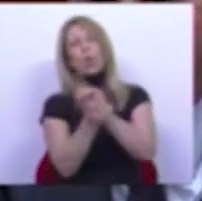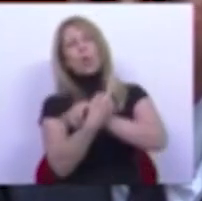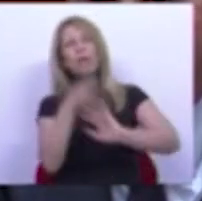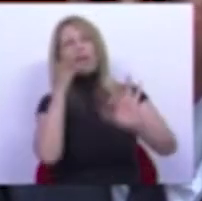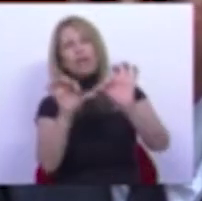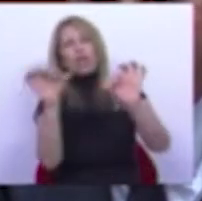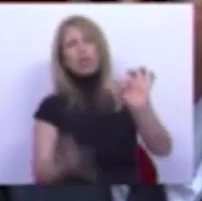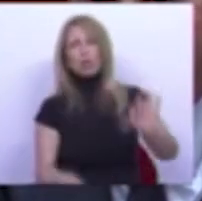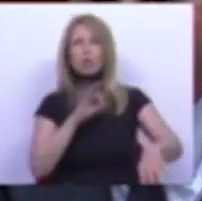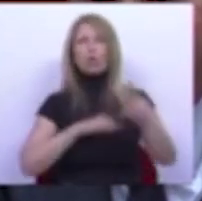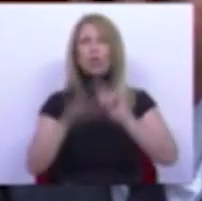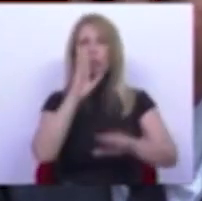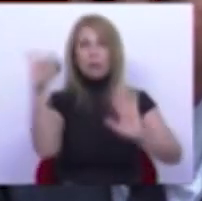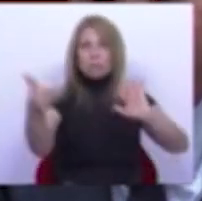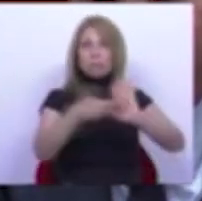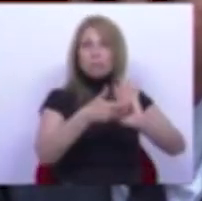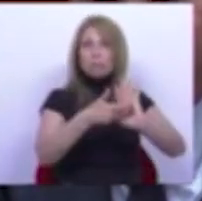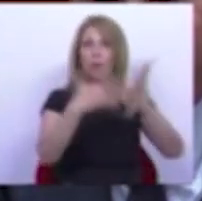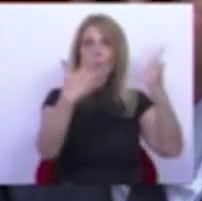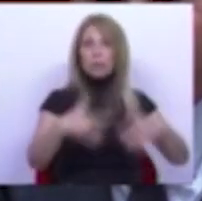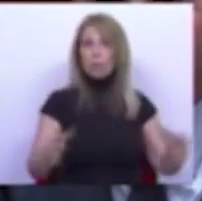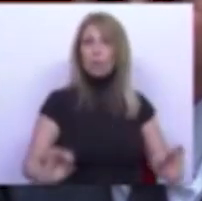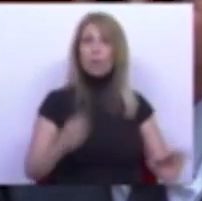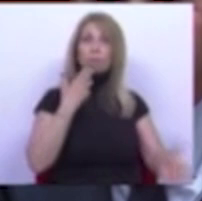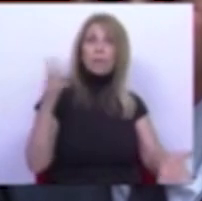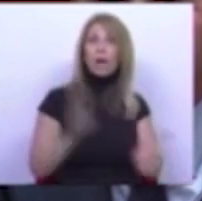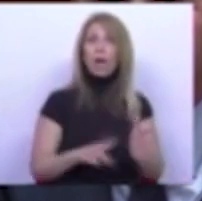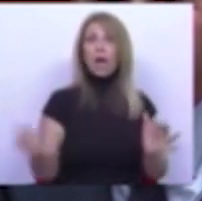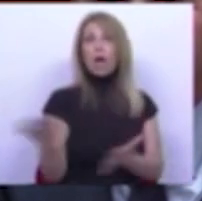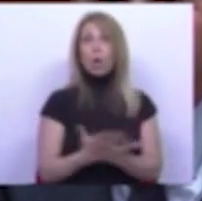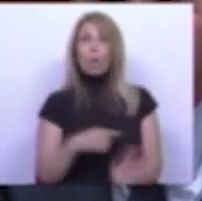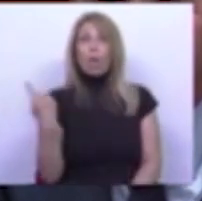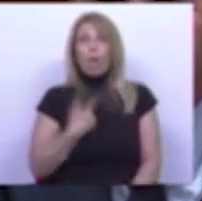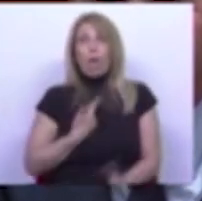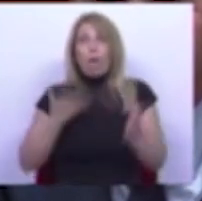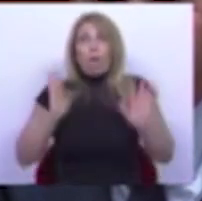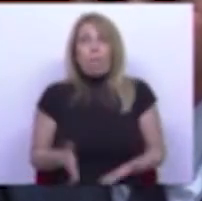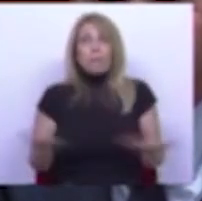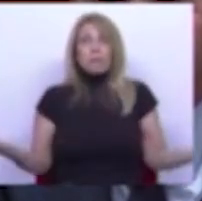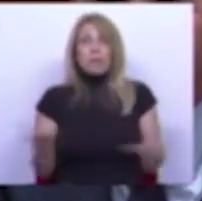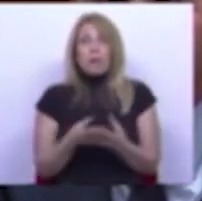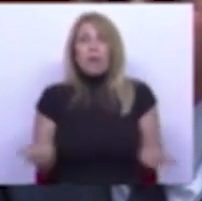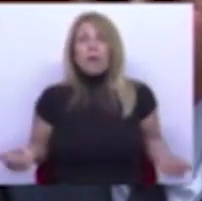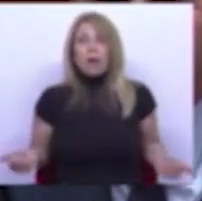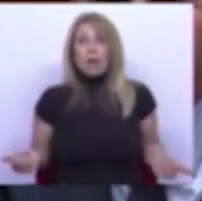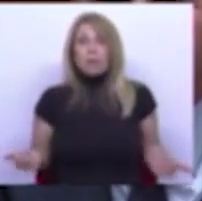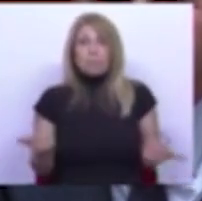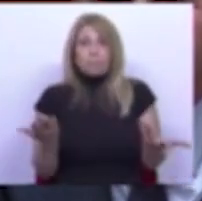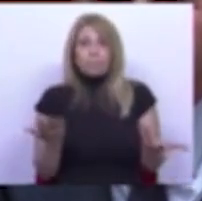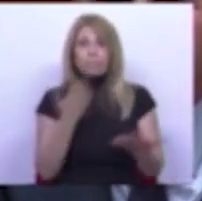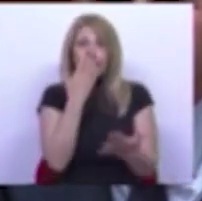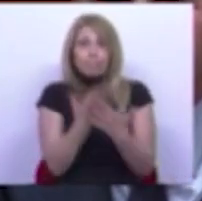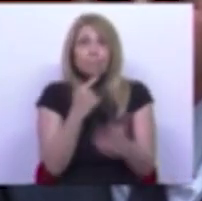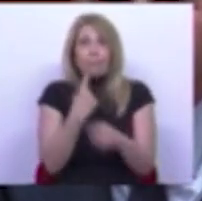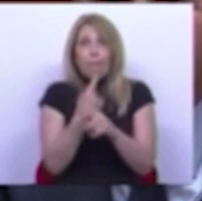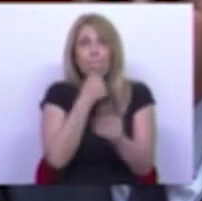Deputado, não está inscrita no orçamento. É uma realidade económica à qual temos que fazer face. E é para fazer face a essas medidas